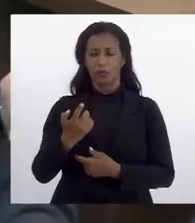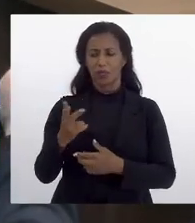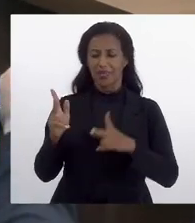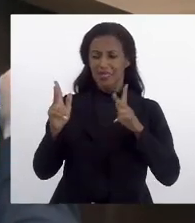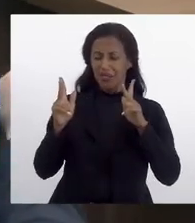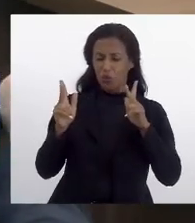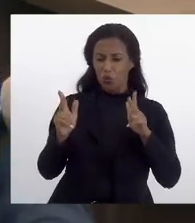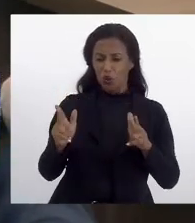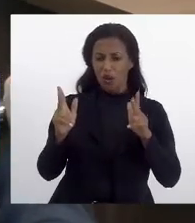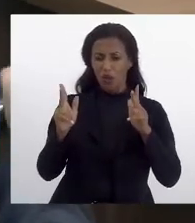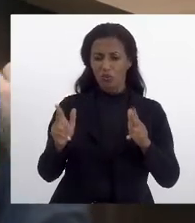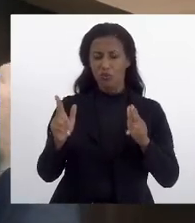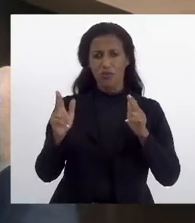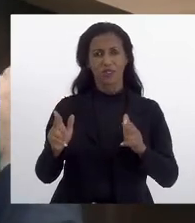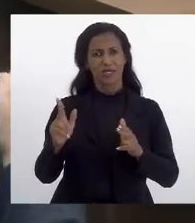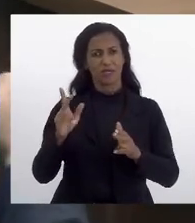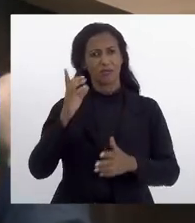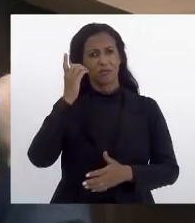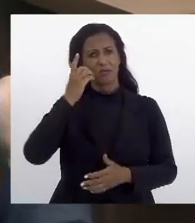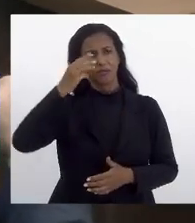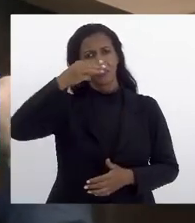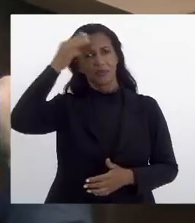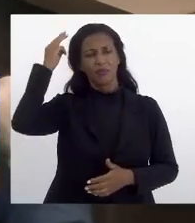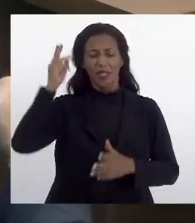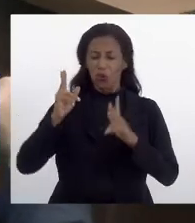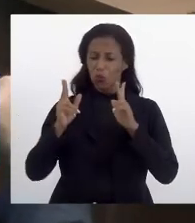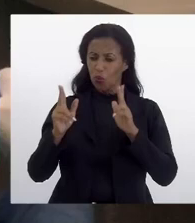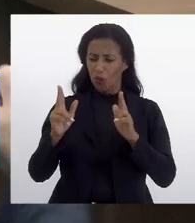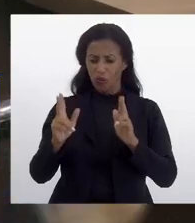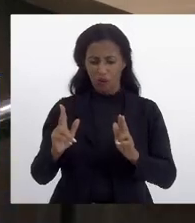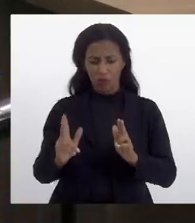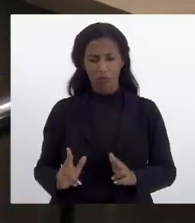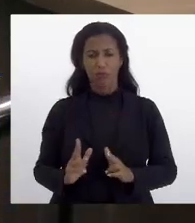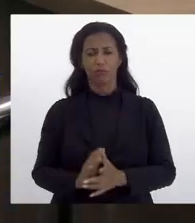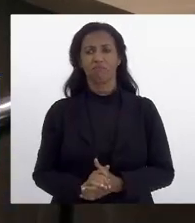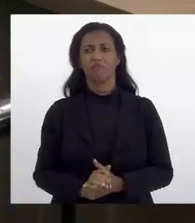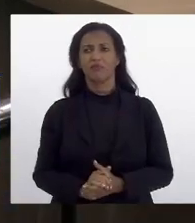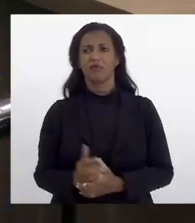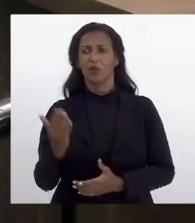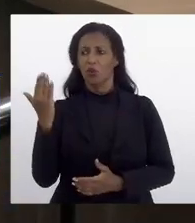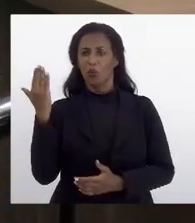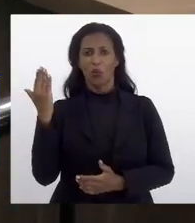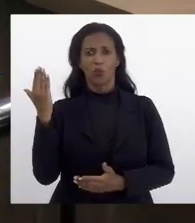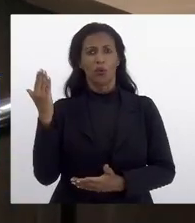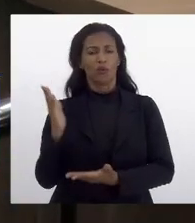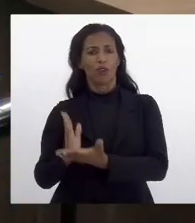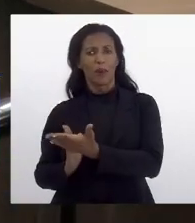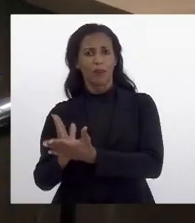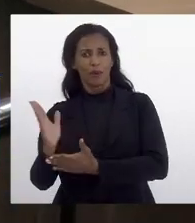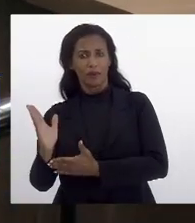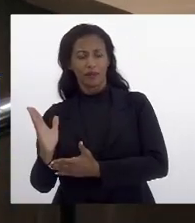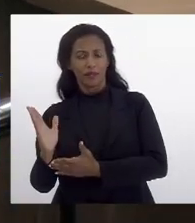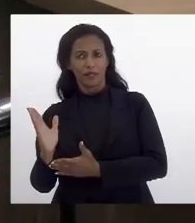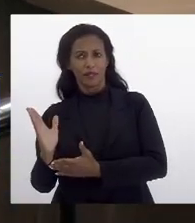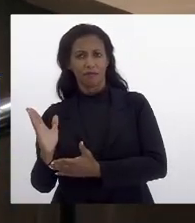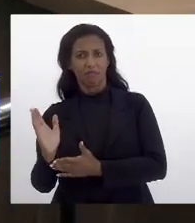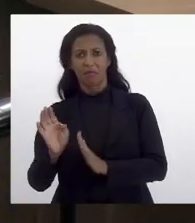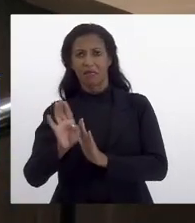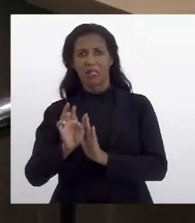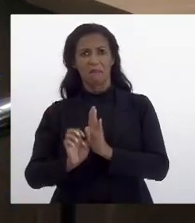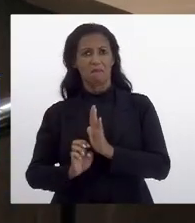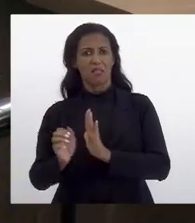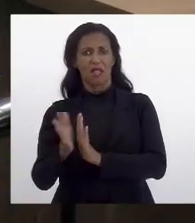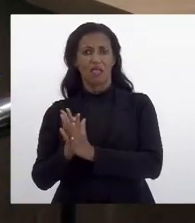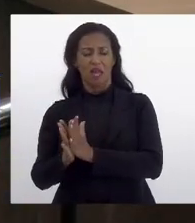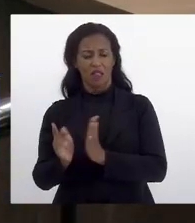Igualzinho do deputado Márcio Pacheco. Igualzinho. Esse foi aprovado sem emenda nenhuma.